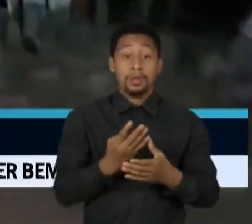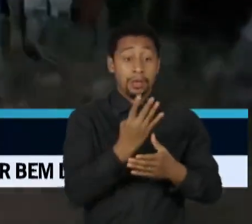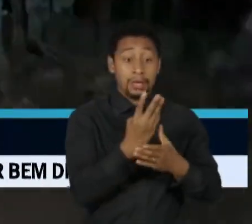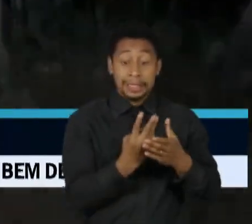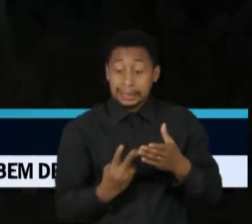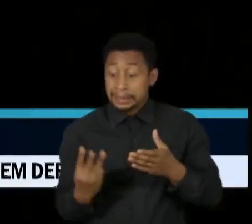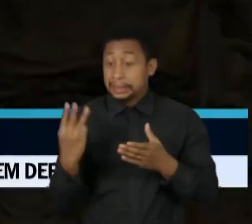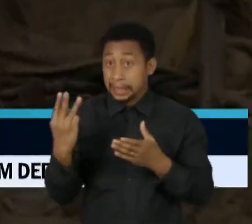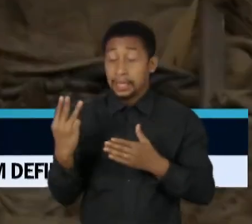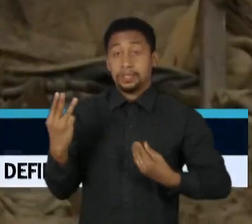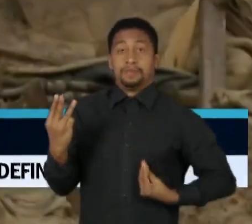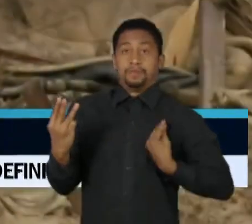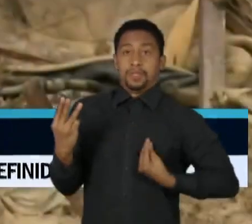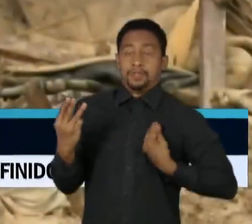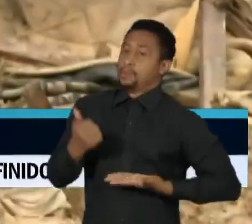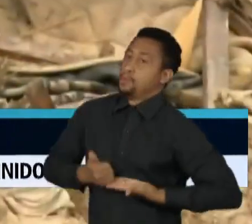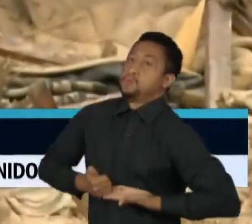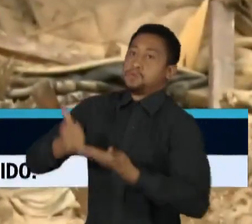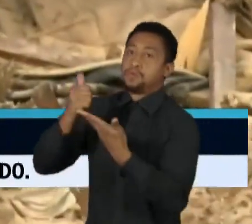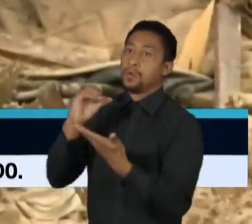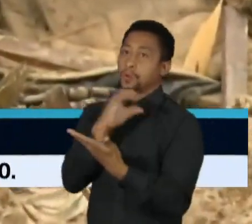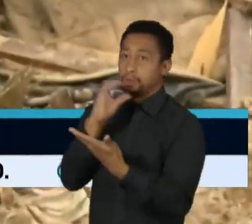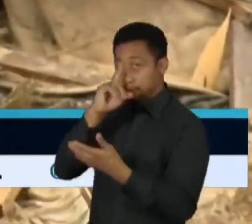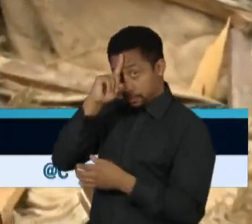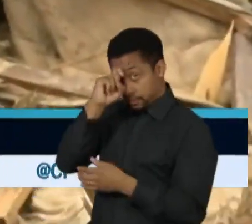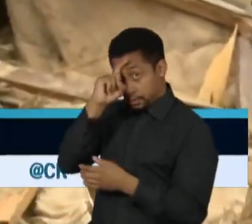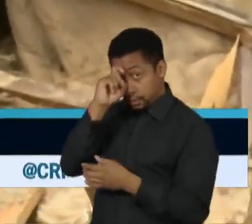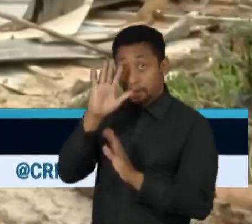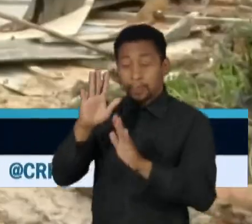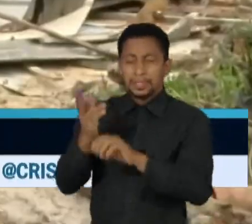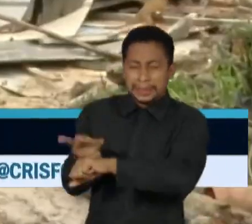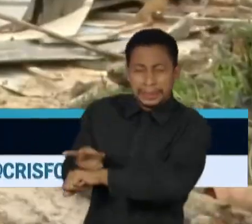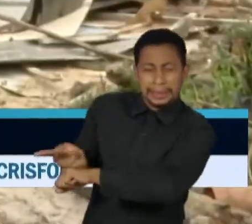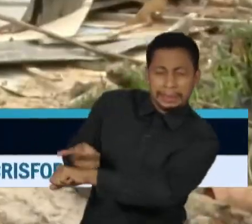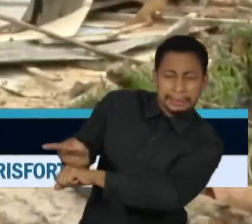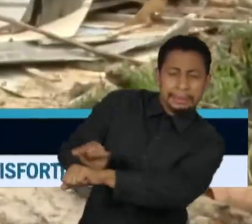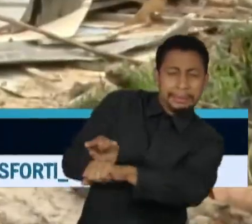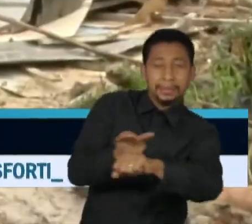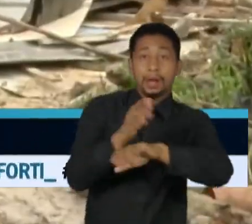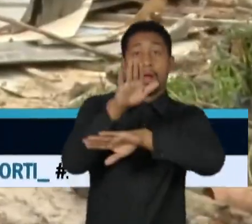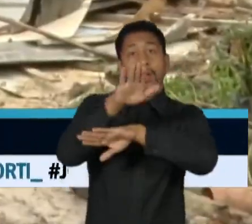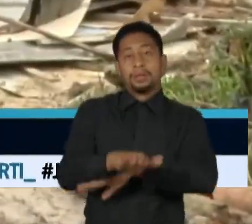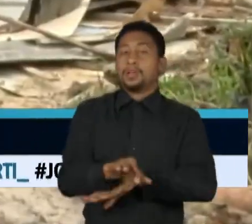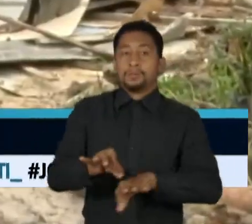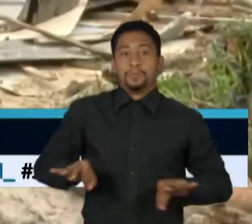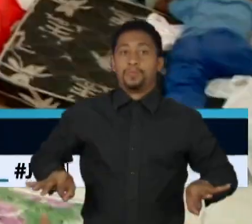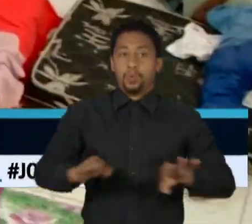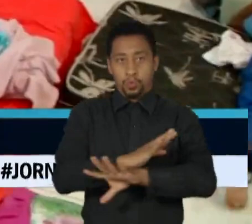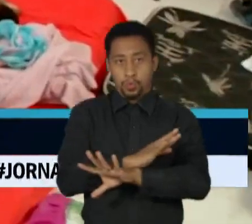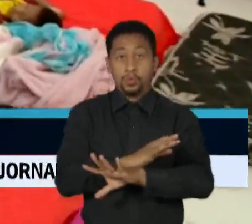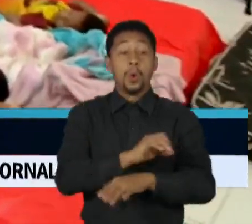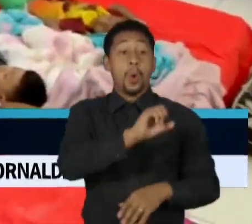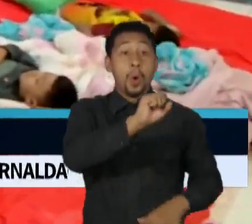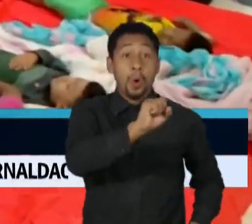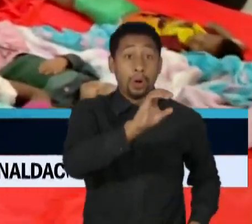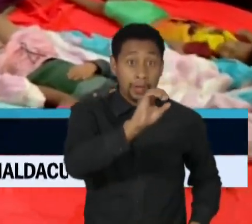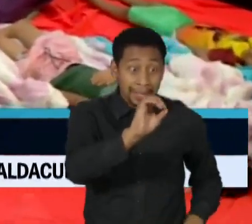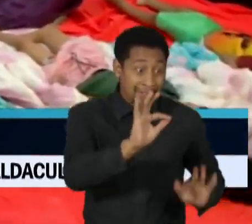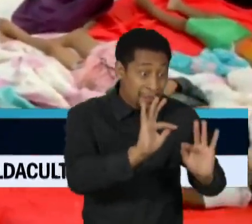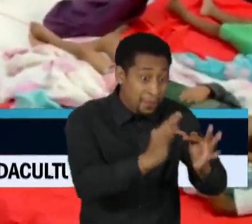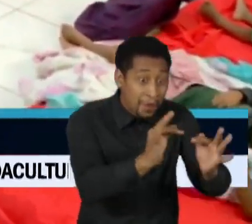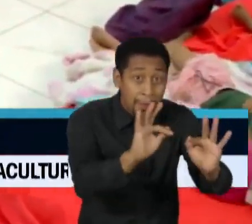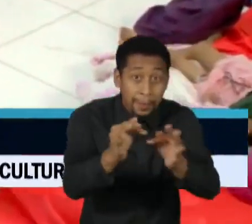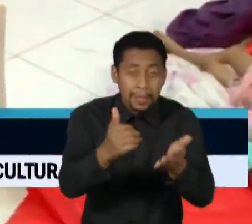levadas para o hospital. O trabalho de resgate foi encerrado no início da tarde. 80 famílias tiveram que ser levadas para